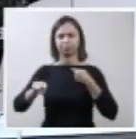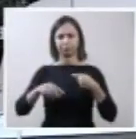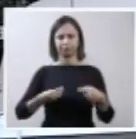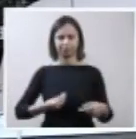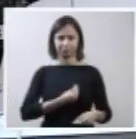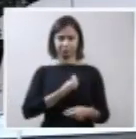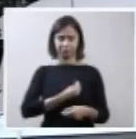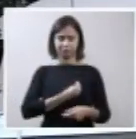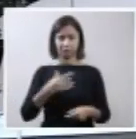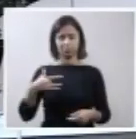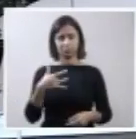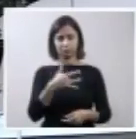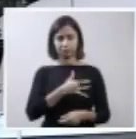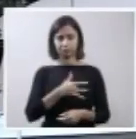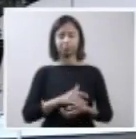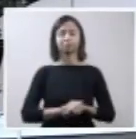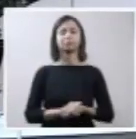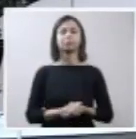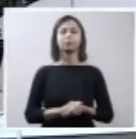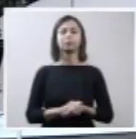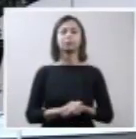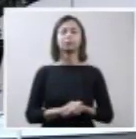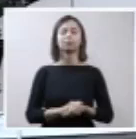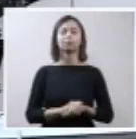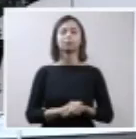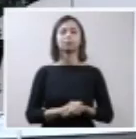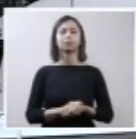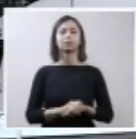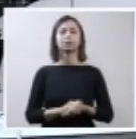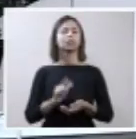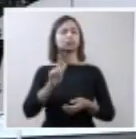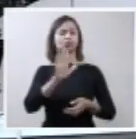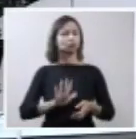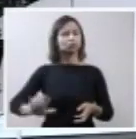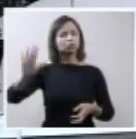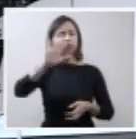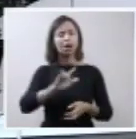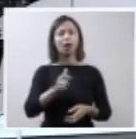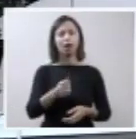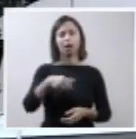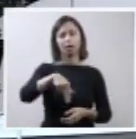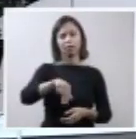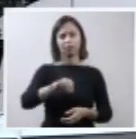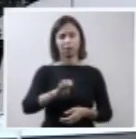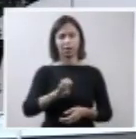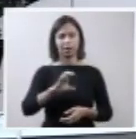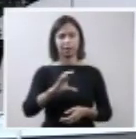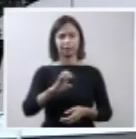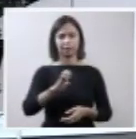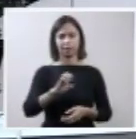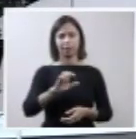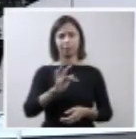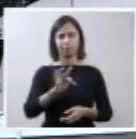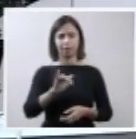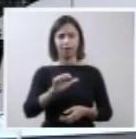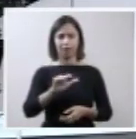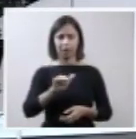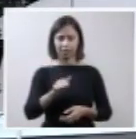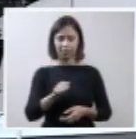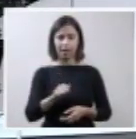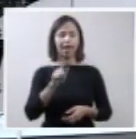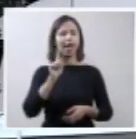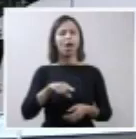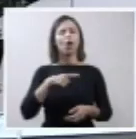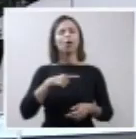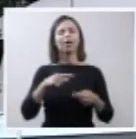anencefalia. Em linhas gerais, a anencefalia é uma má formação incompatível com a vida do feto fora